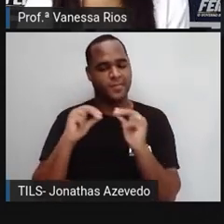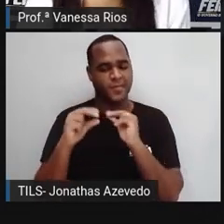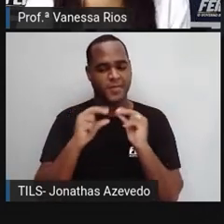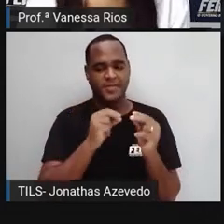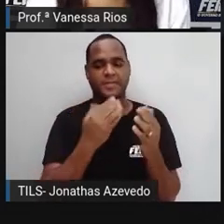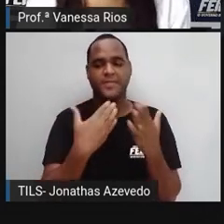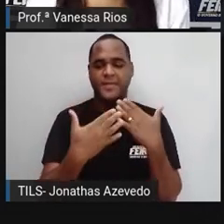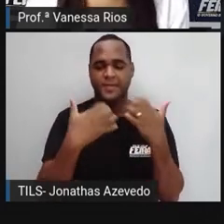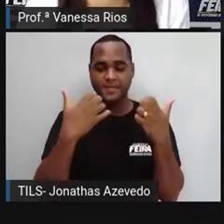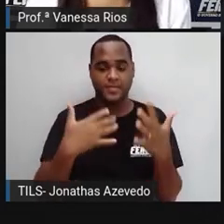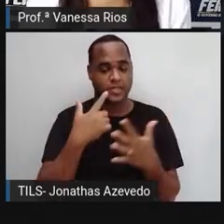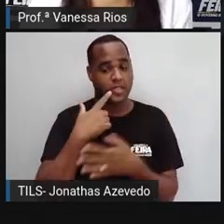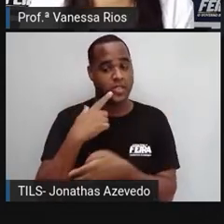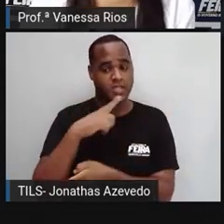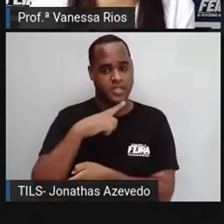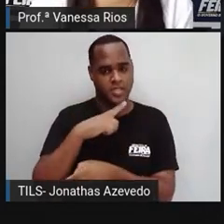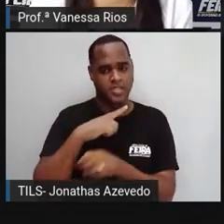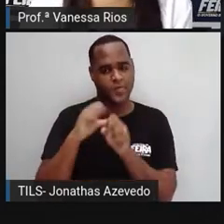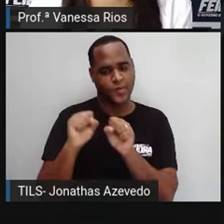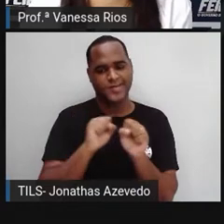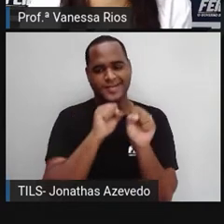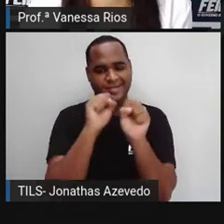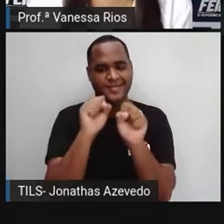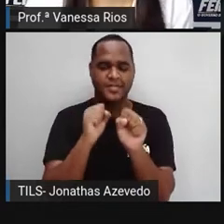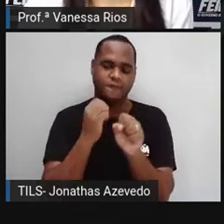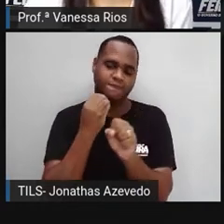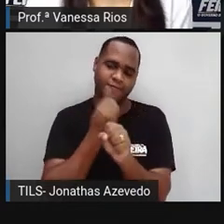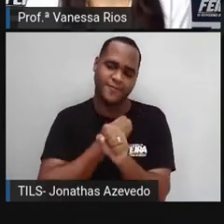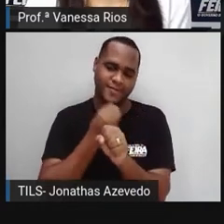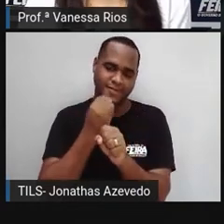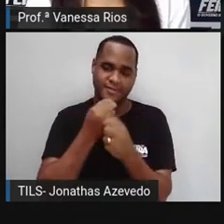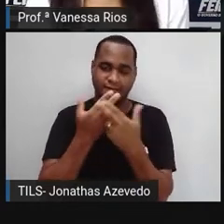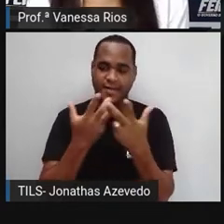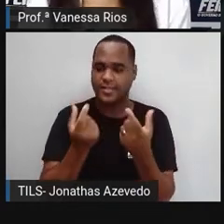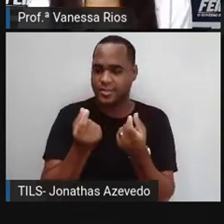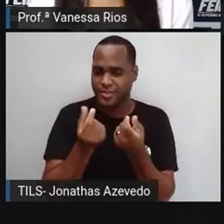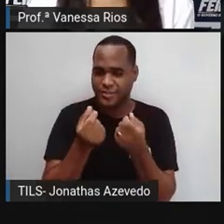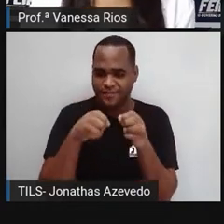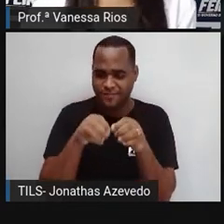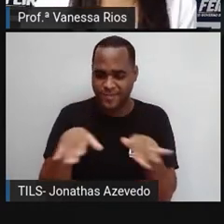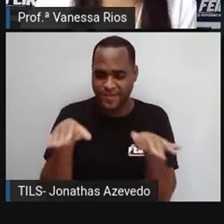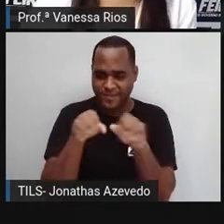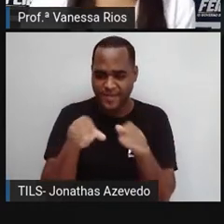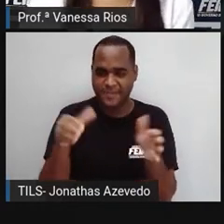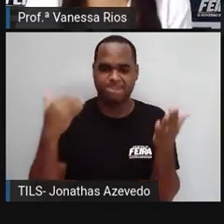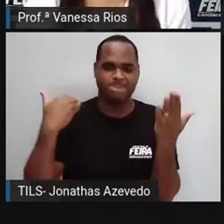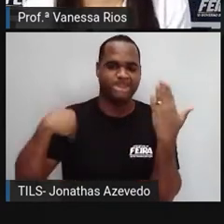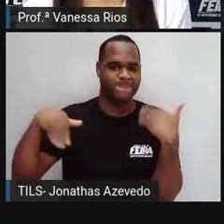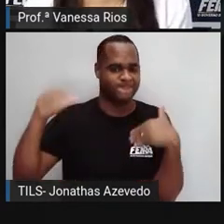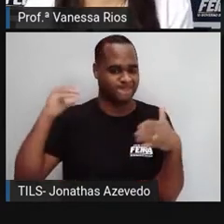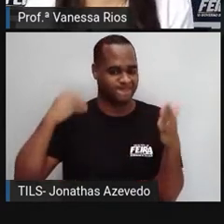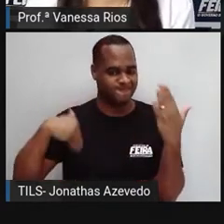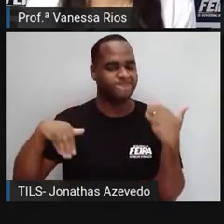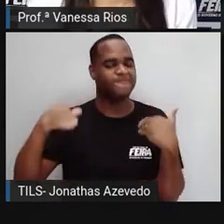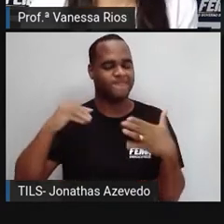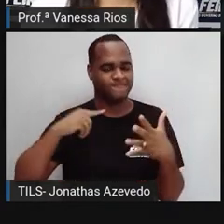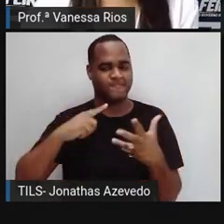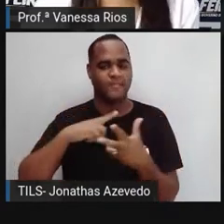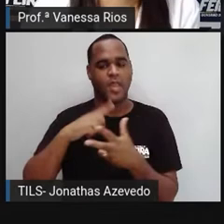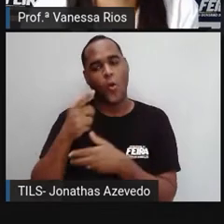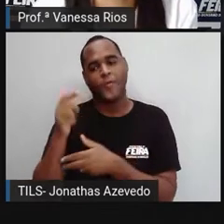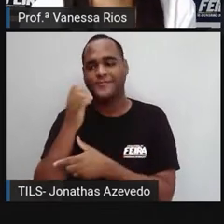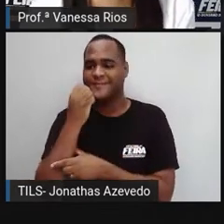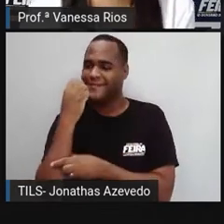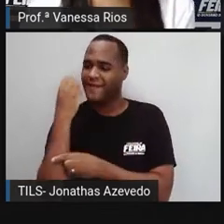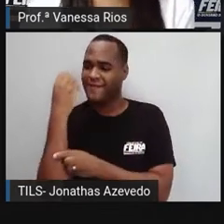tivermos possibilidade e oportunidade, gastar dinheiro nos passeios, nas